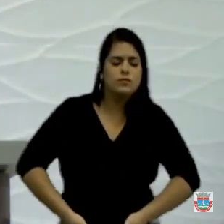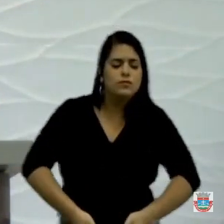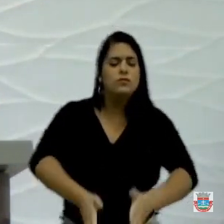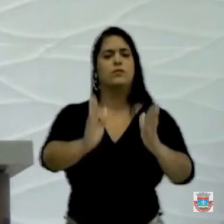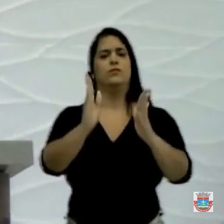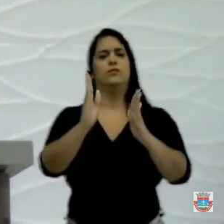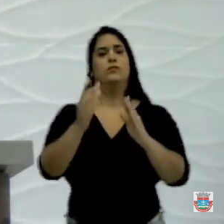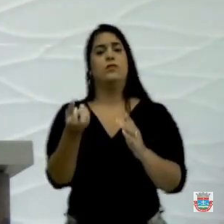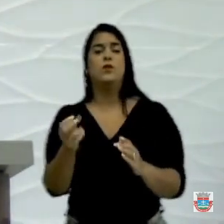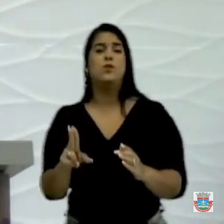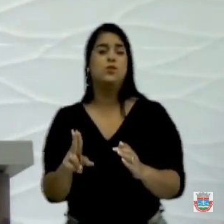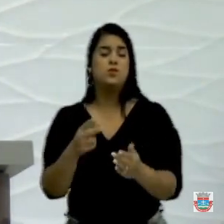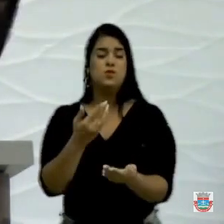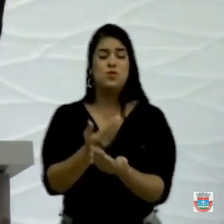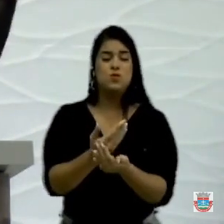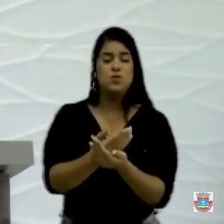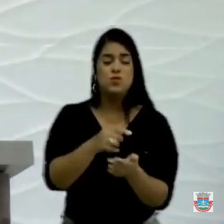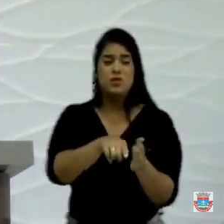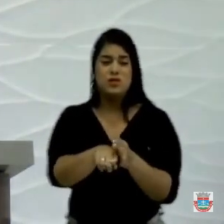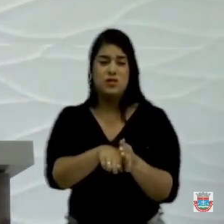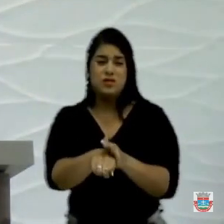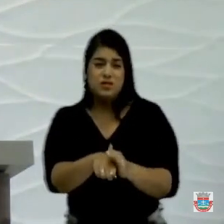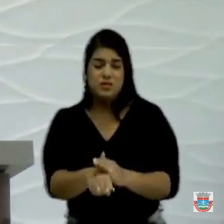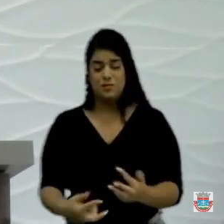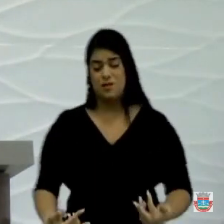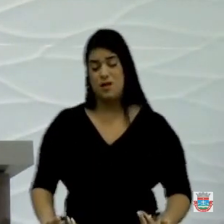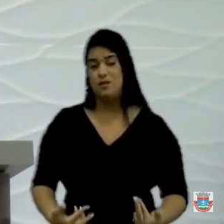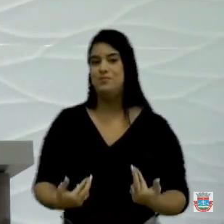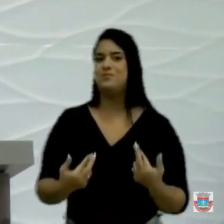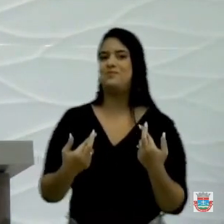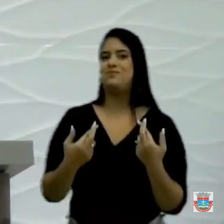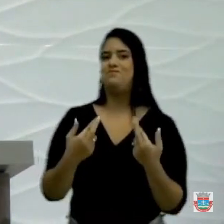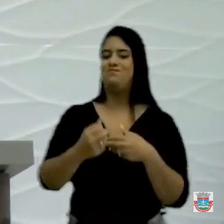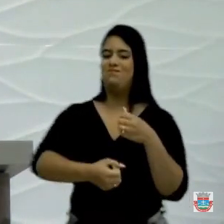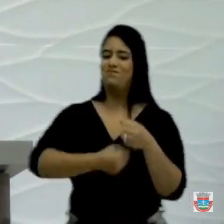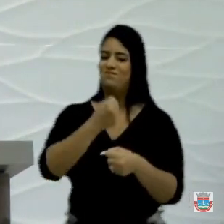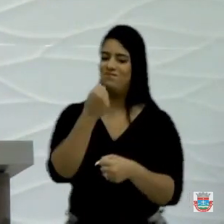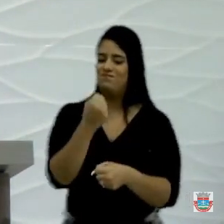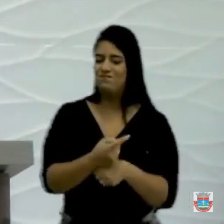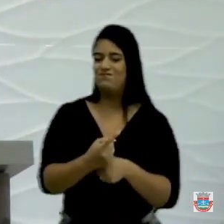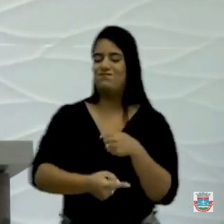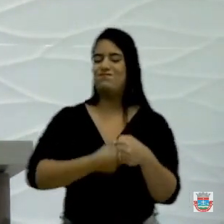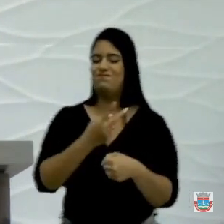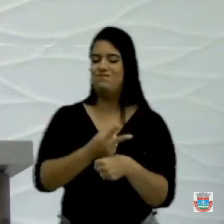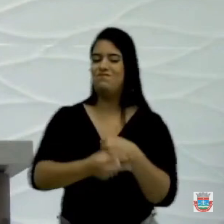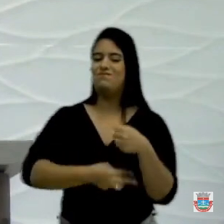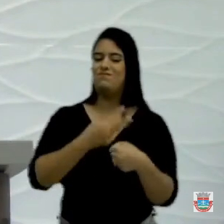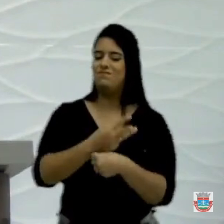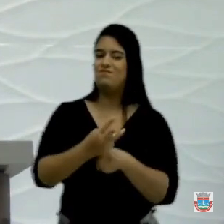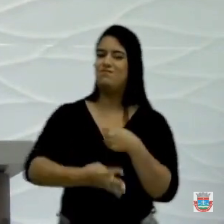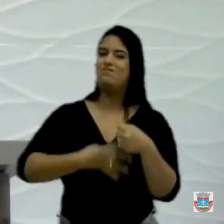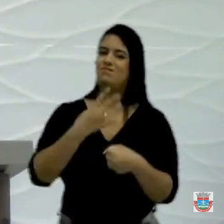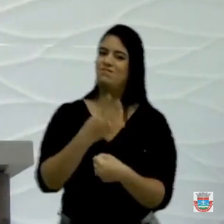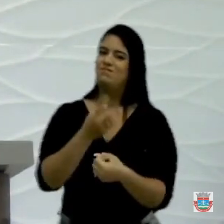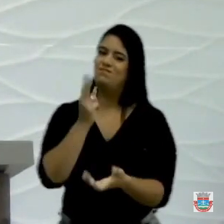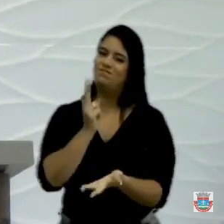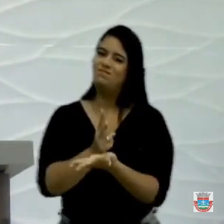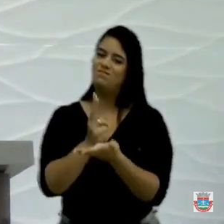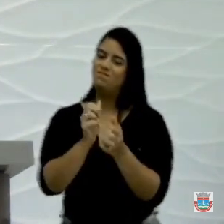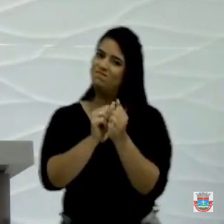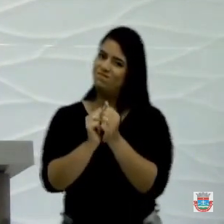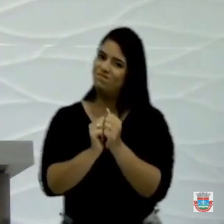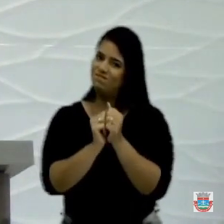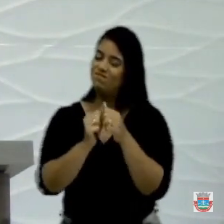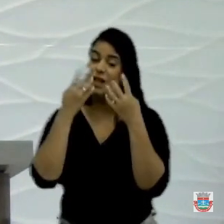cirurgia. Quem está com você durante quatro anos, Azeias? As pessoas têm que observar isso e prestar atenção. E preste atenção